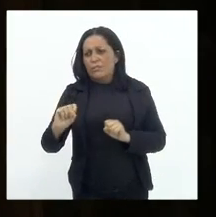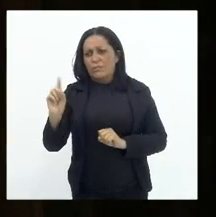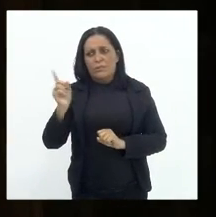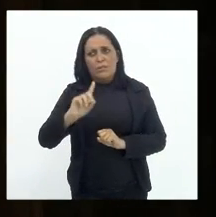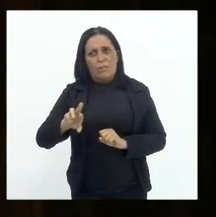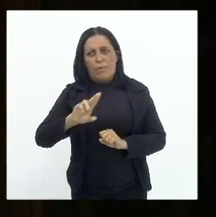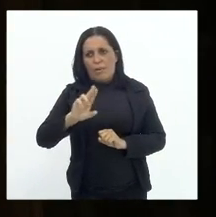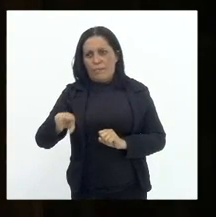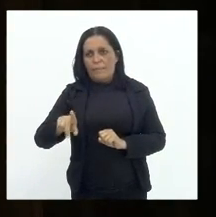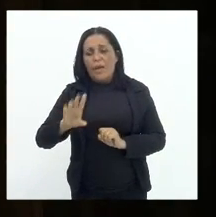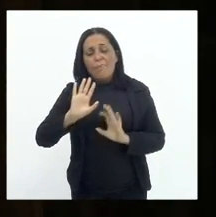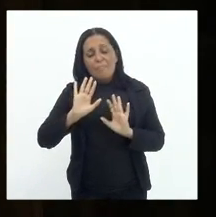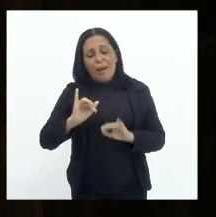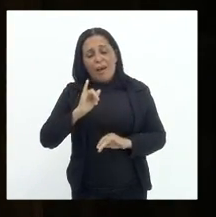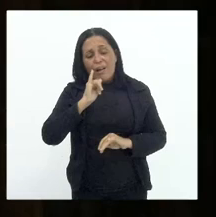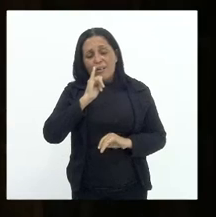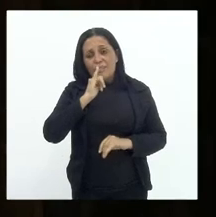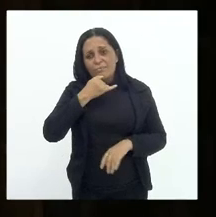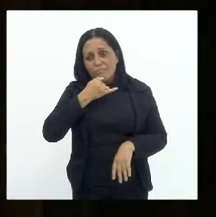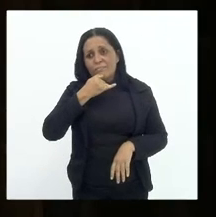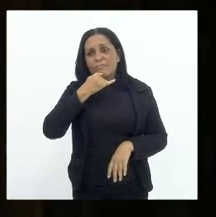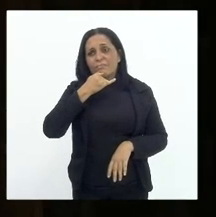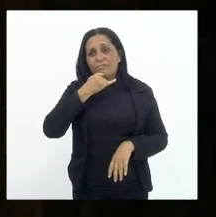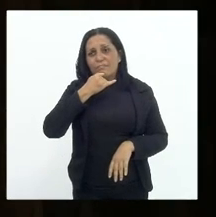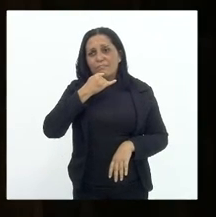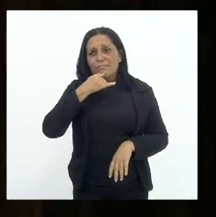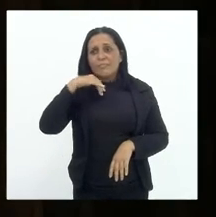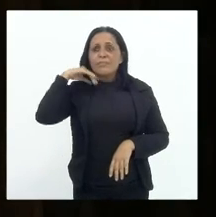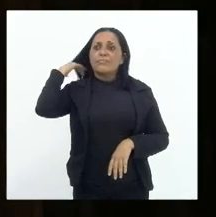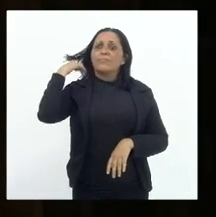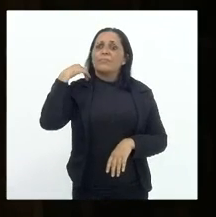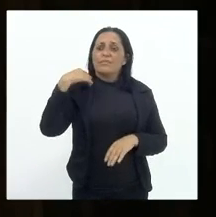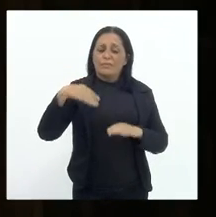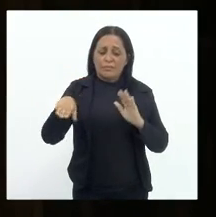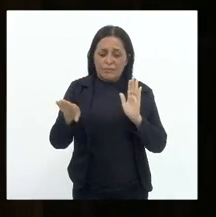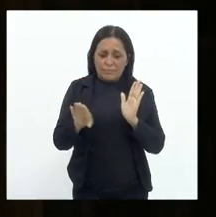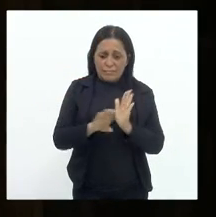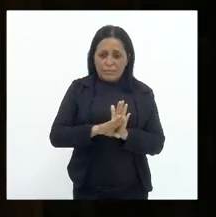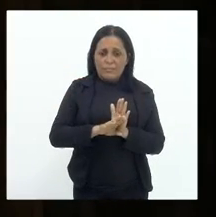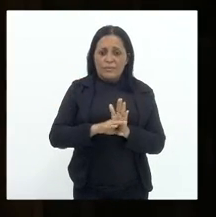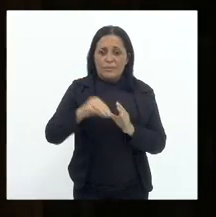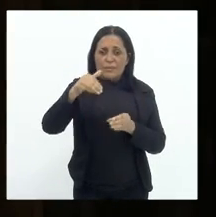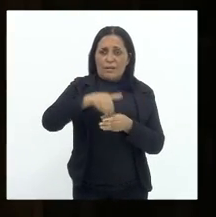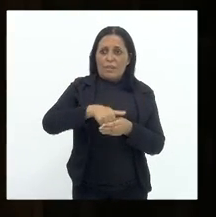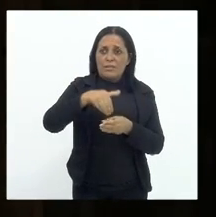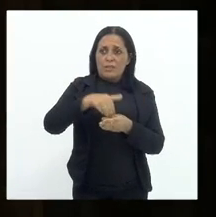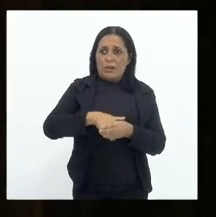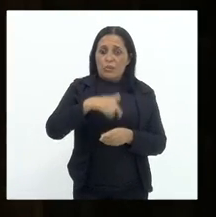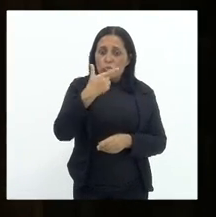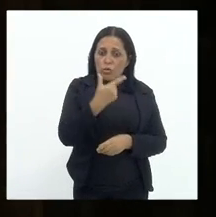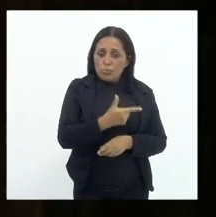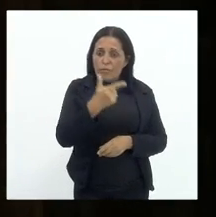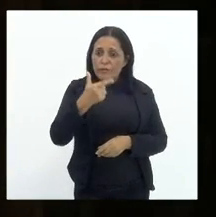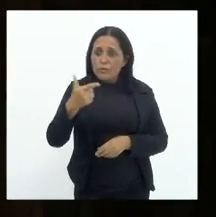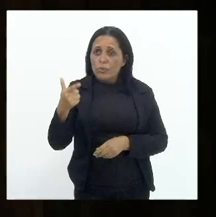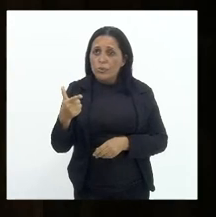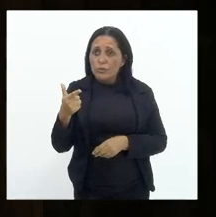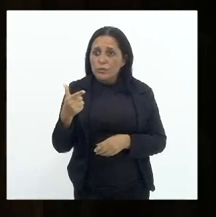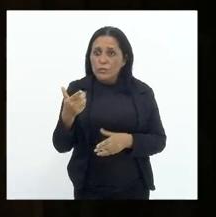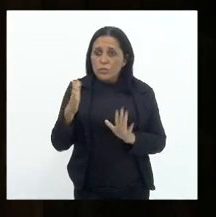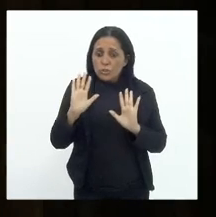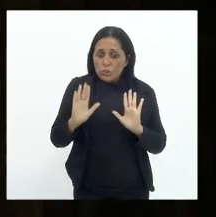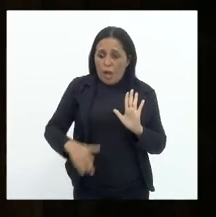Mas que, infelizmente, até as eleições presidenciais, que seriam em 2022, foram